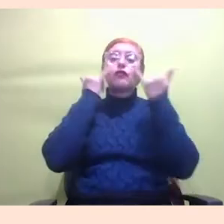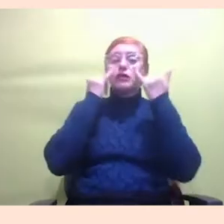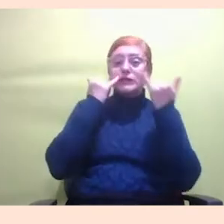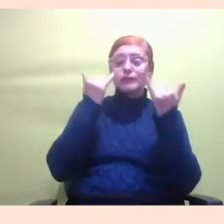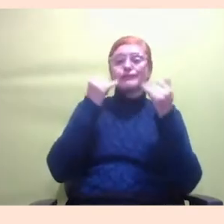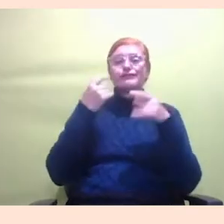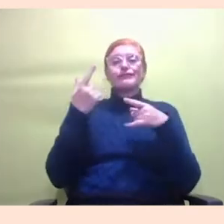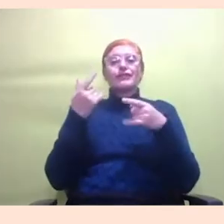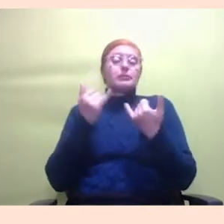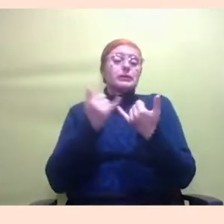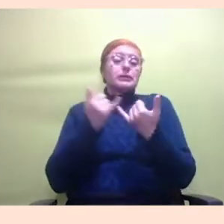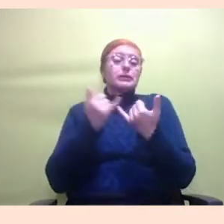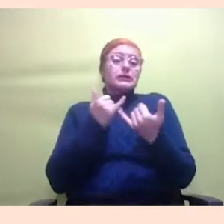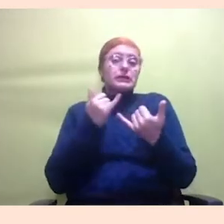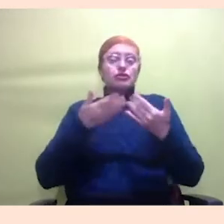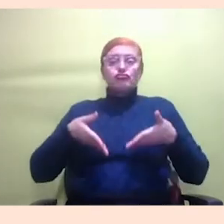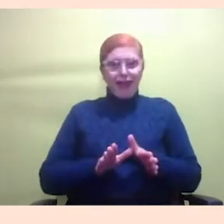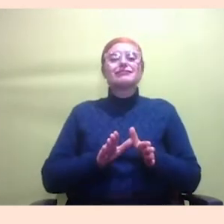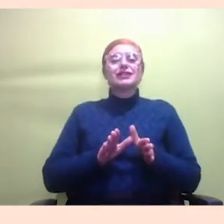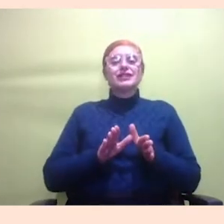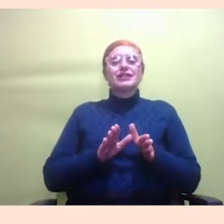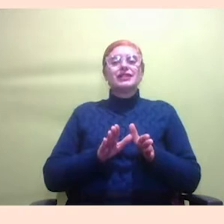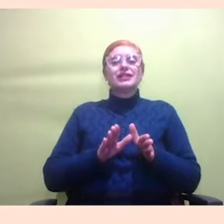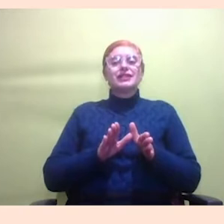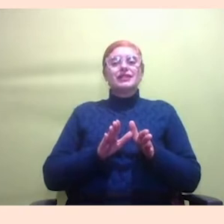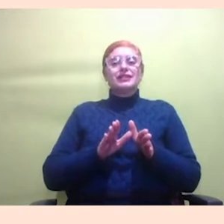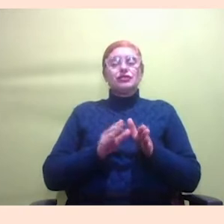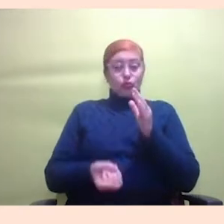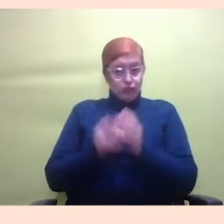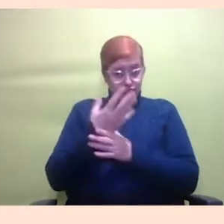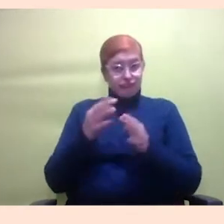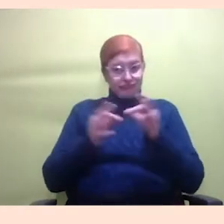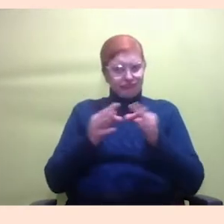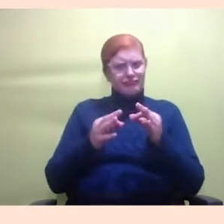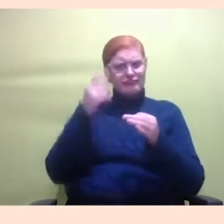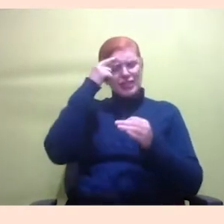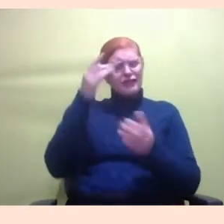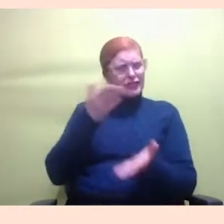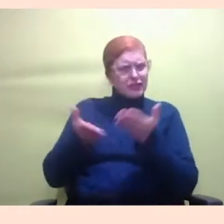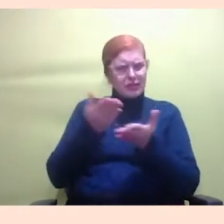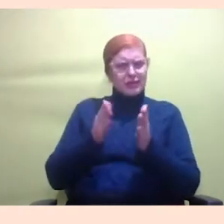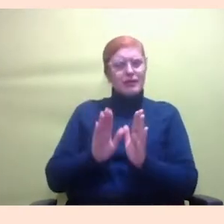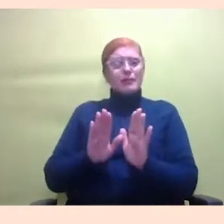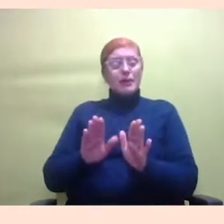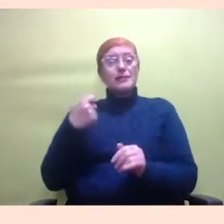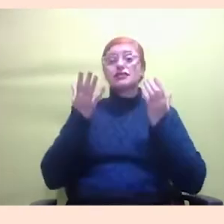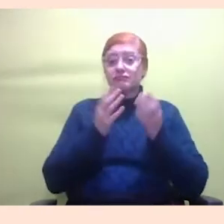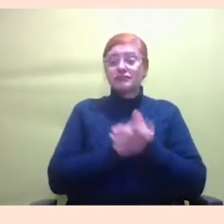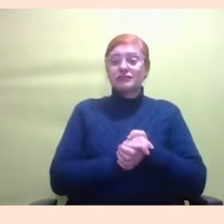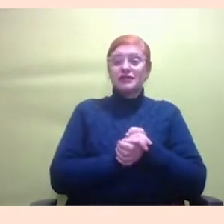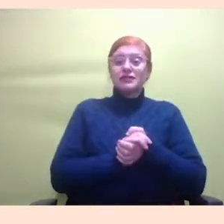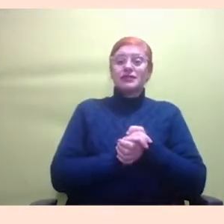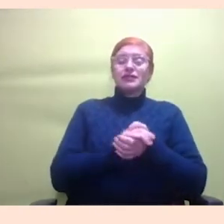fazer o atendimento, mas no meio do caminho a gente sempre fazia muitos eventos. A ideia era fazer eventos e a gente,